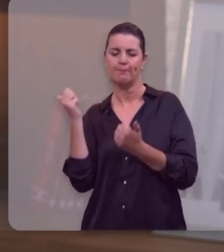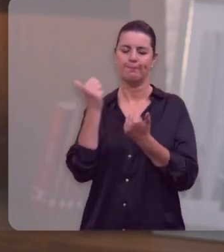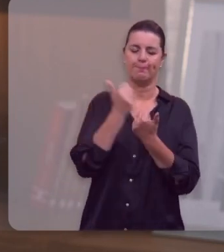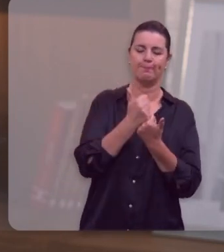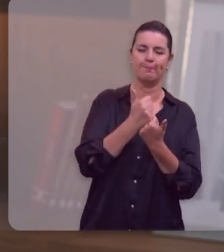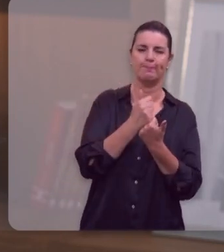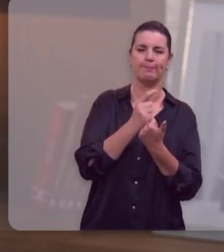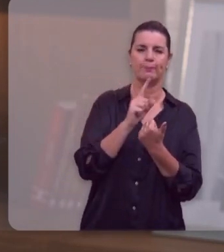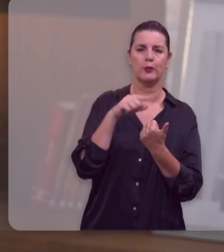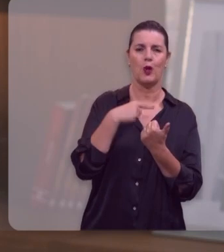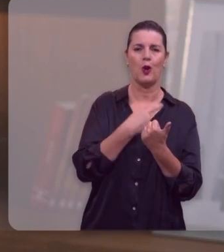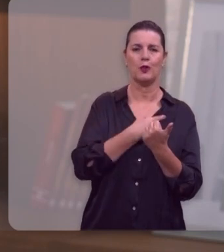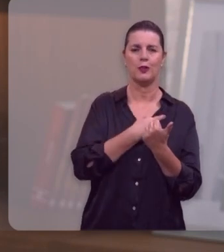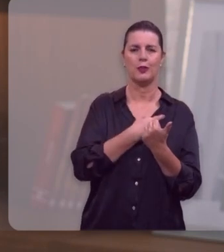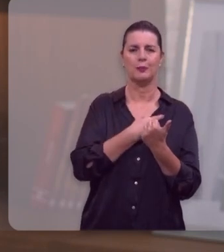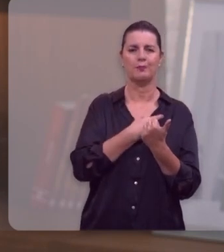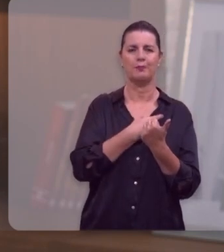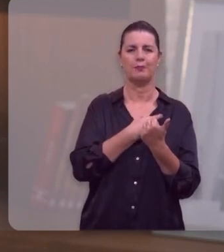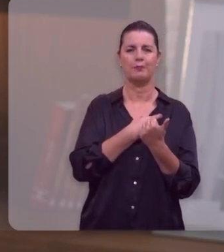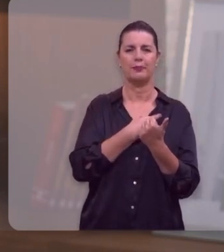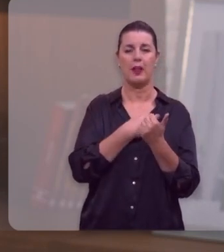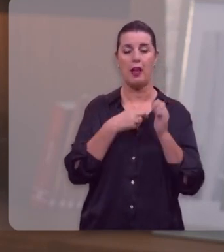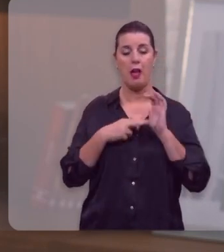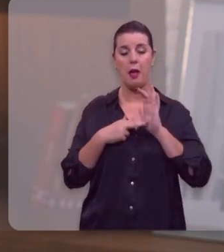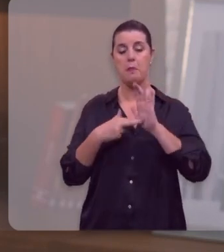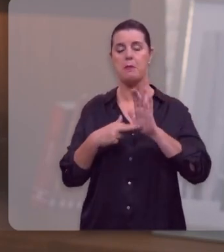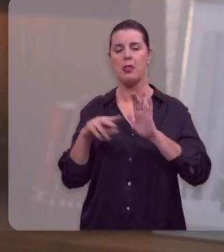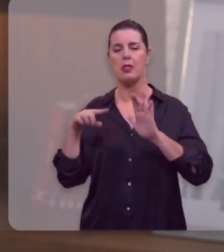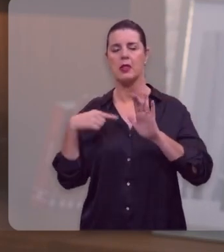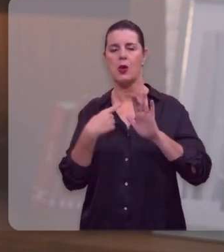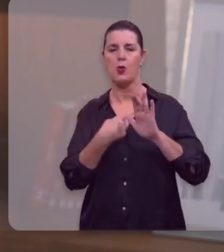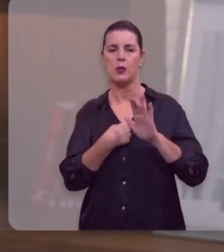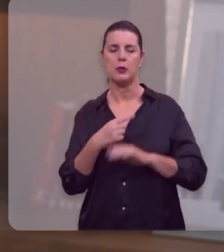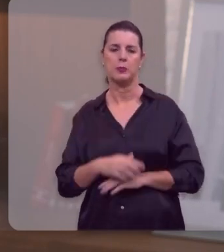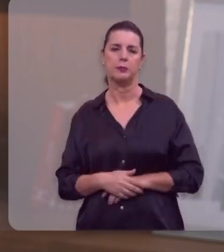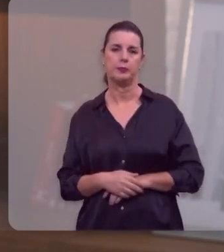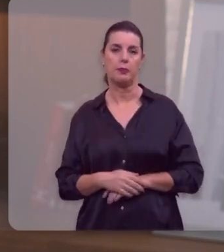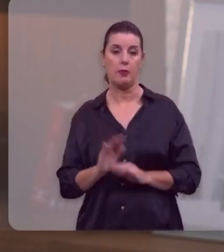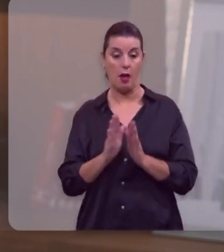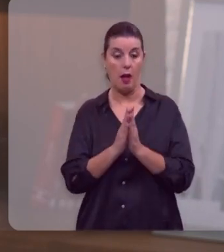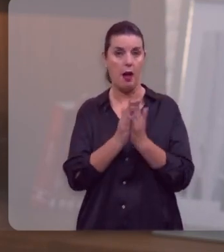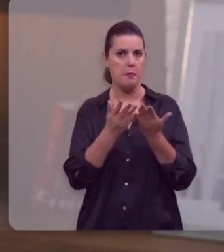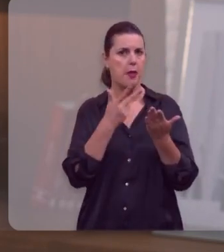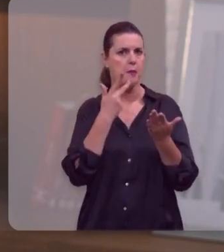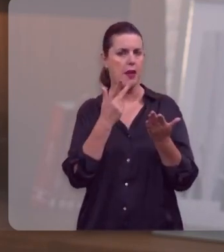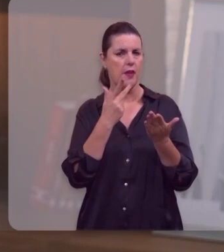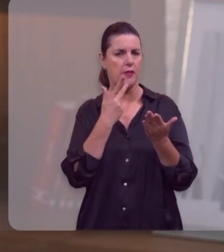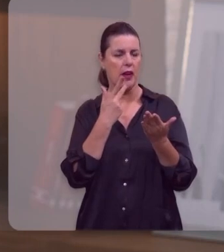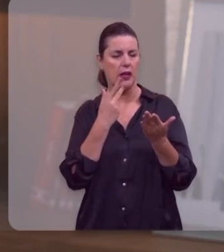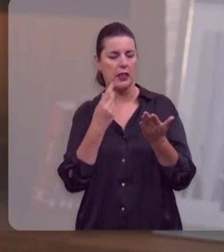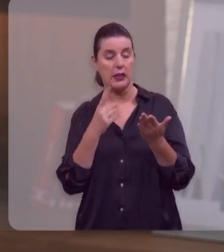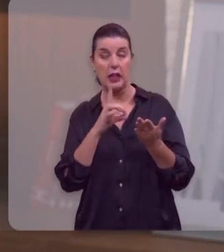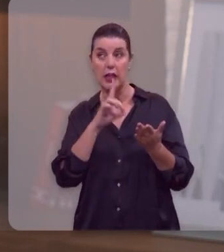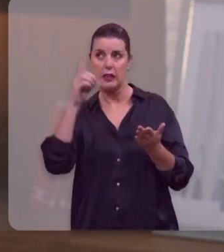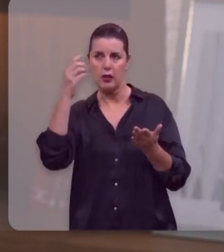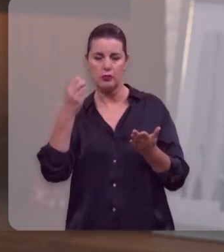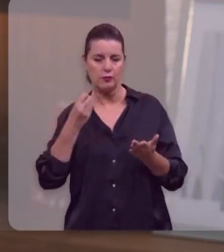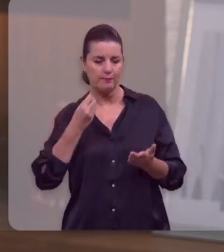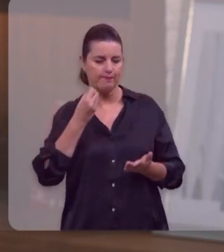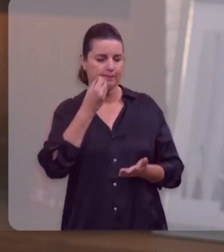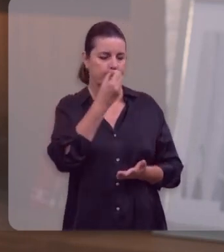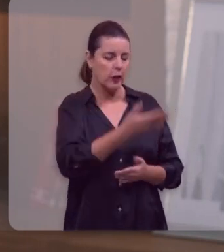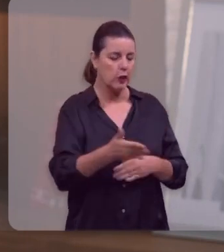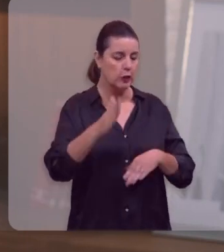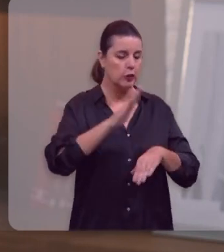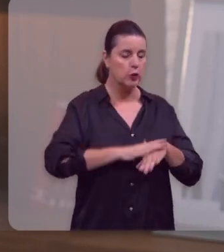como o nosso fiador, como o nosso representante. Diz a Bíblia que Deus lançou sobre Ele a iniquidade de